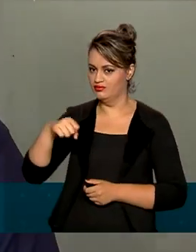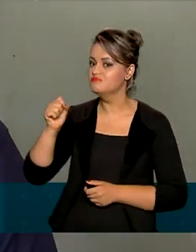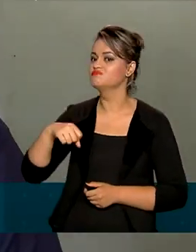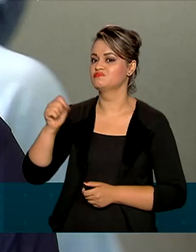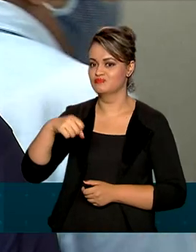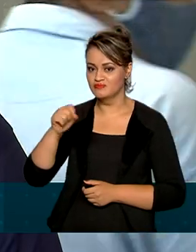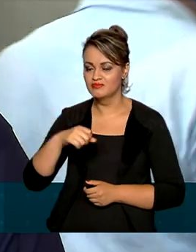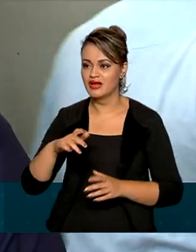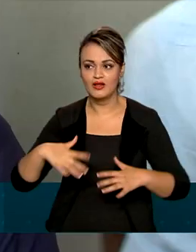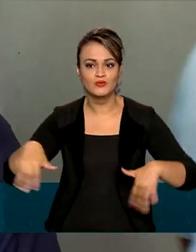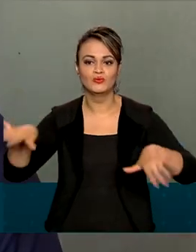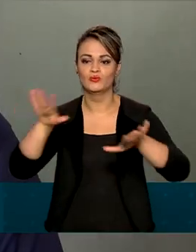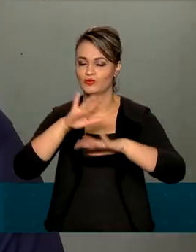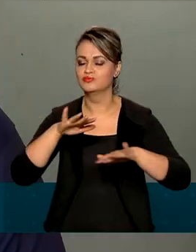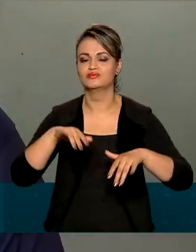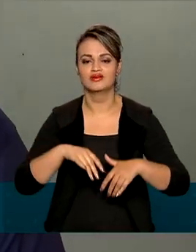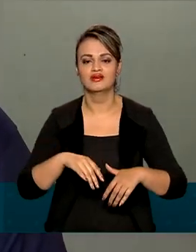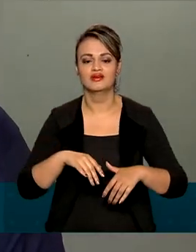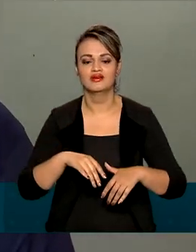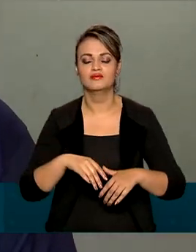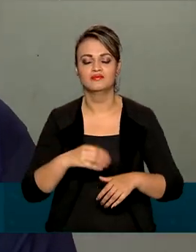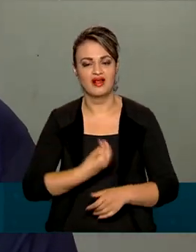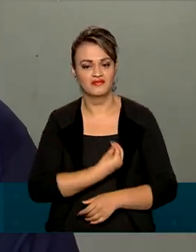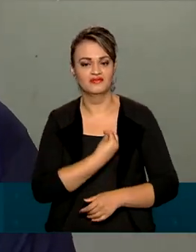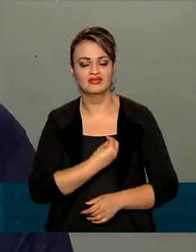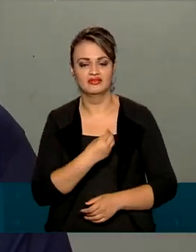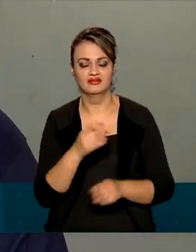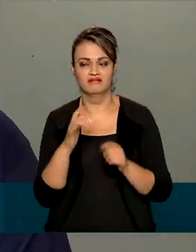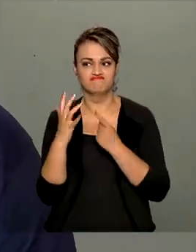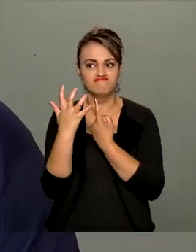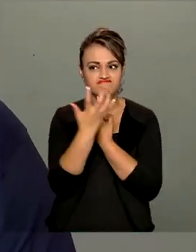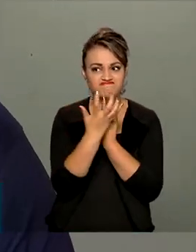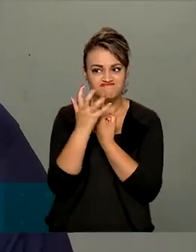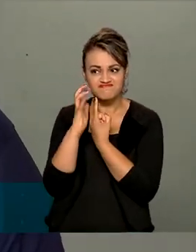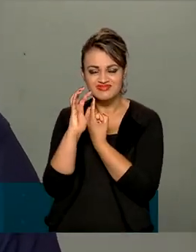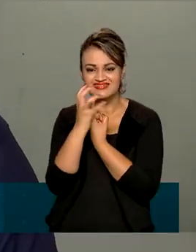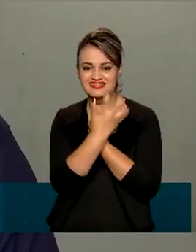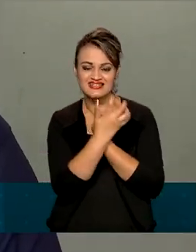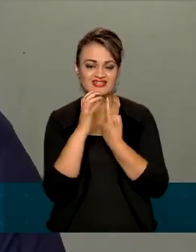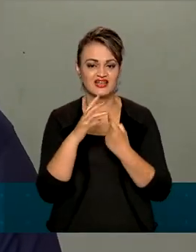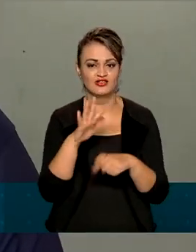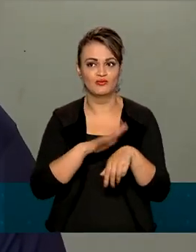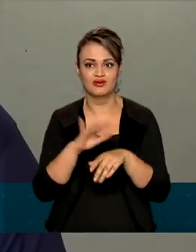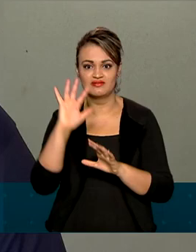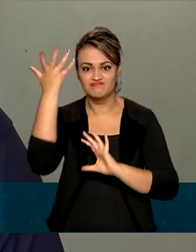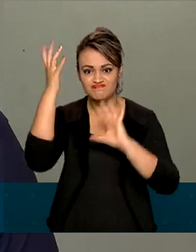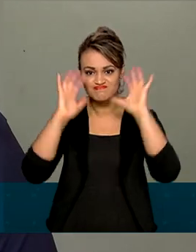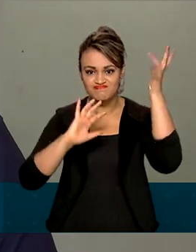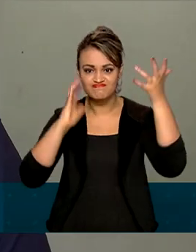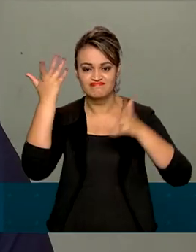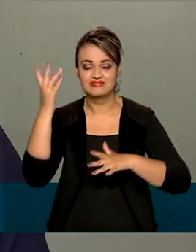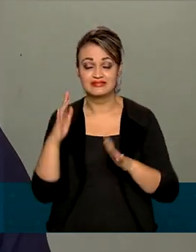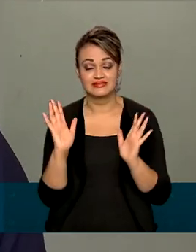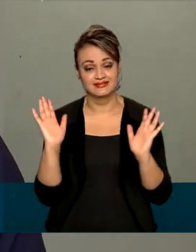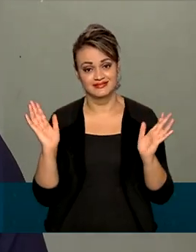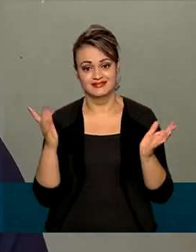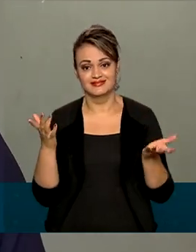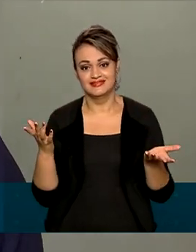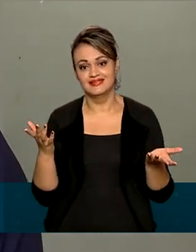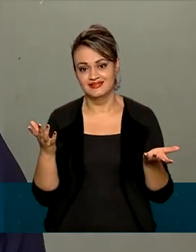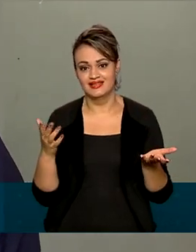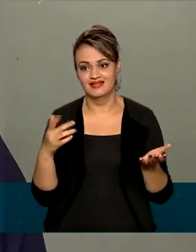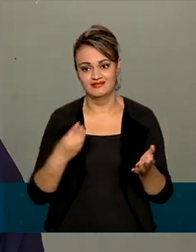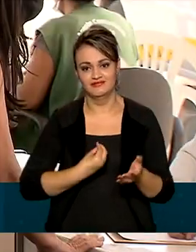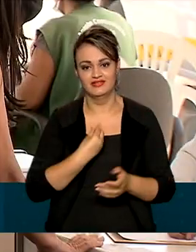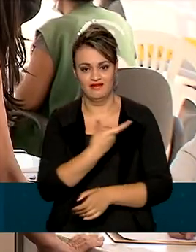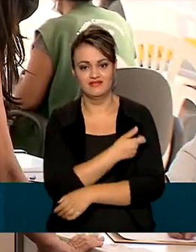importante para a humanidade, o ser humano, permanecer imune a alguma doença que venha a aparecer ou já